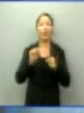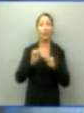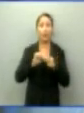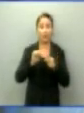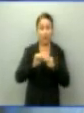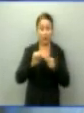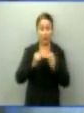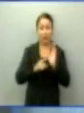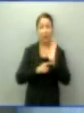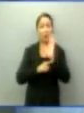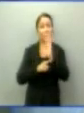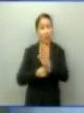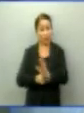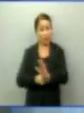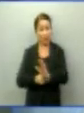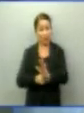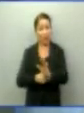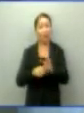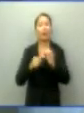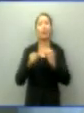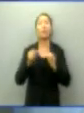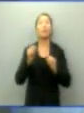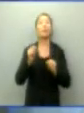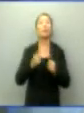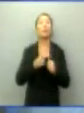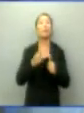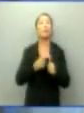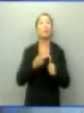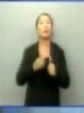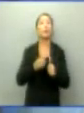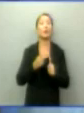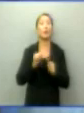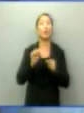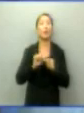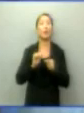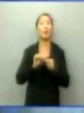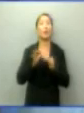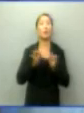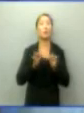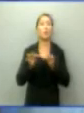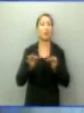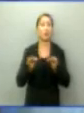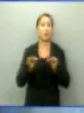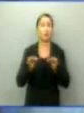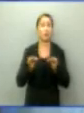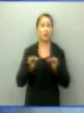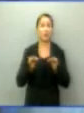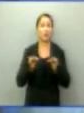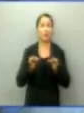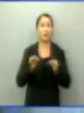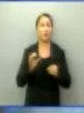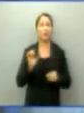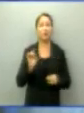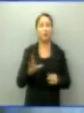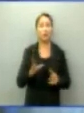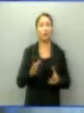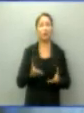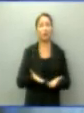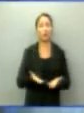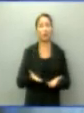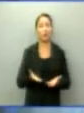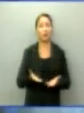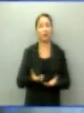das pessoas, você tem que criar condições de dignidade. Não podemos estar prorrogando,